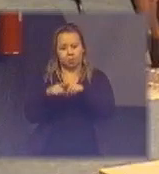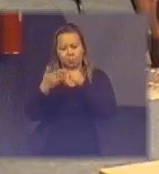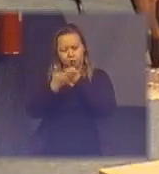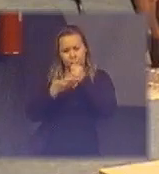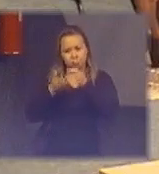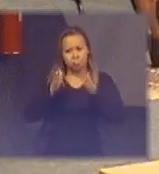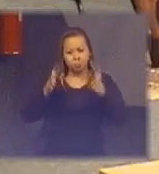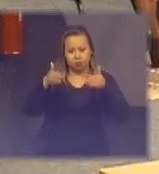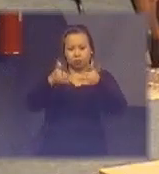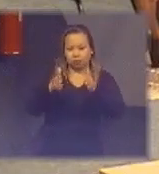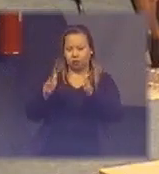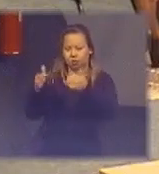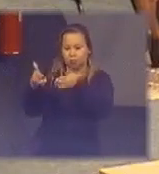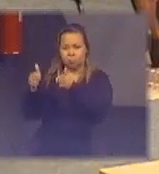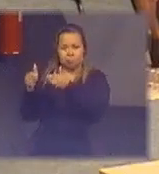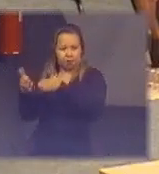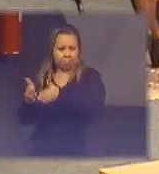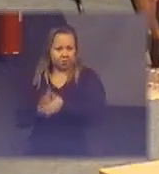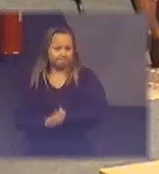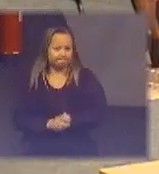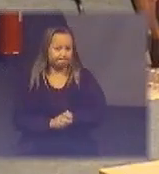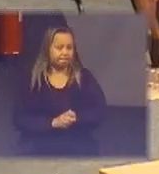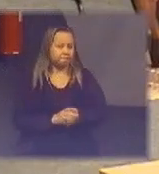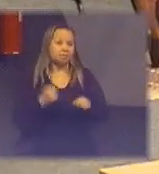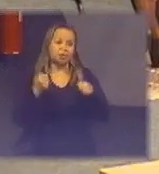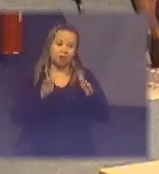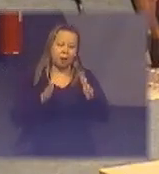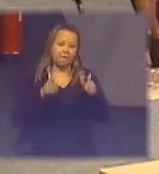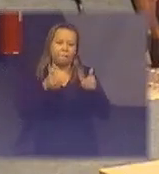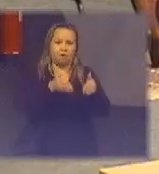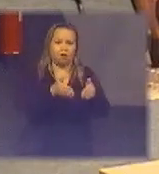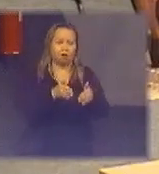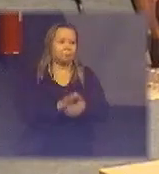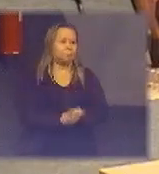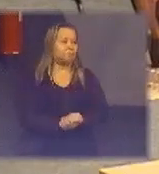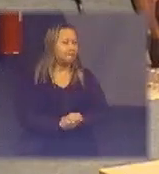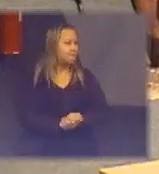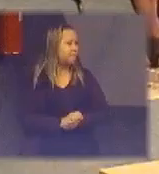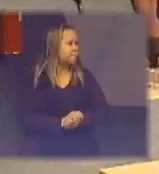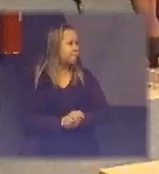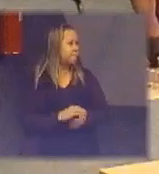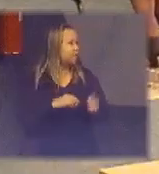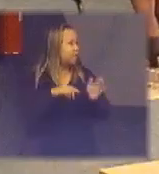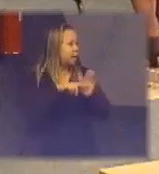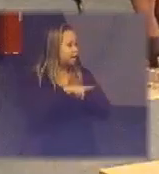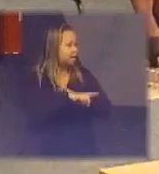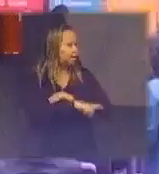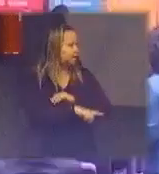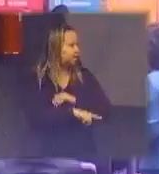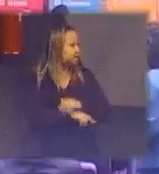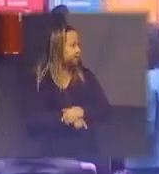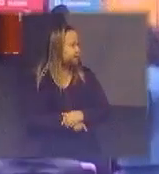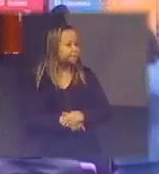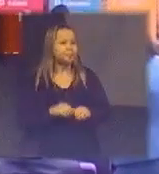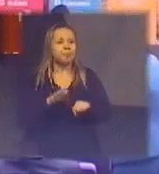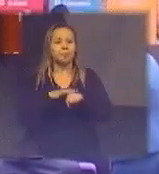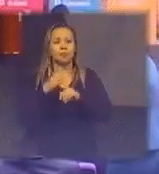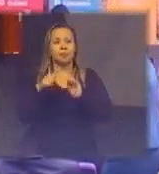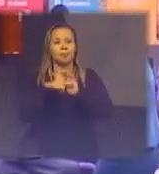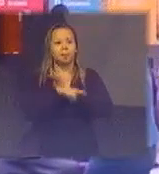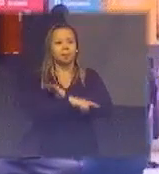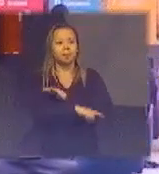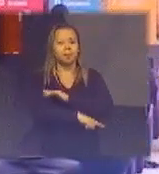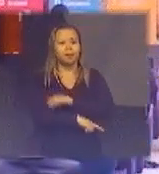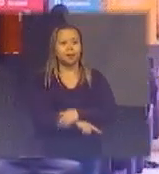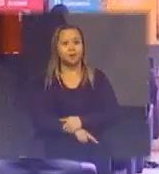direcionamento se fechar em duas palavras é isso faz uma pergunta fazer uma pergunta peraí eu tenho uma cola aqui